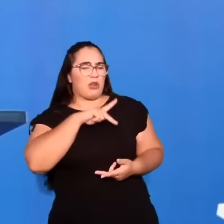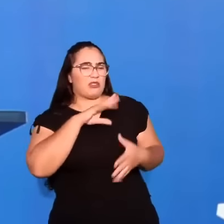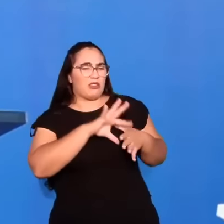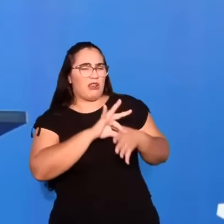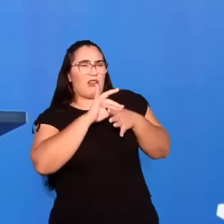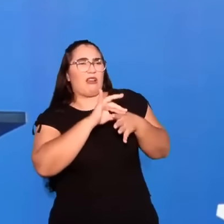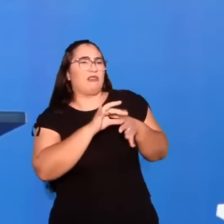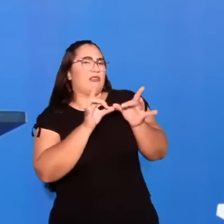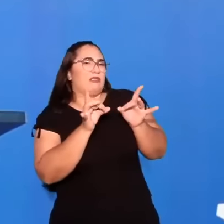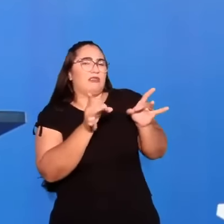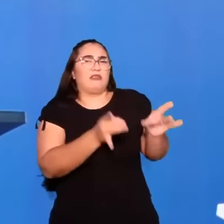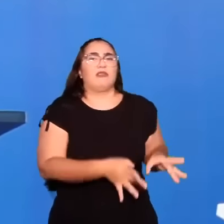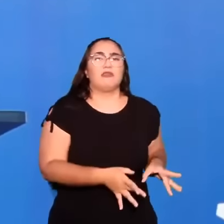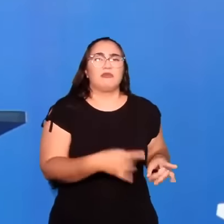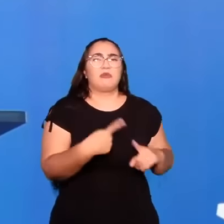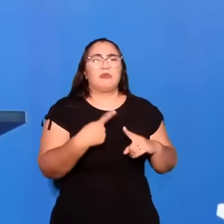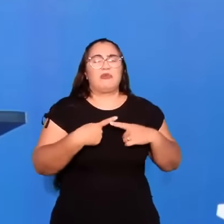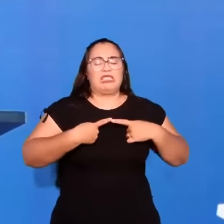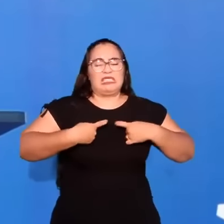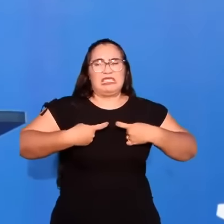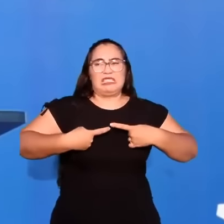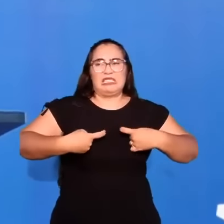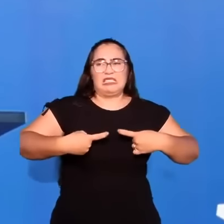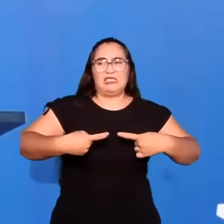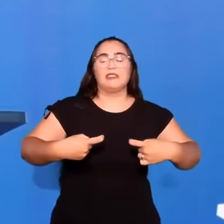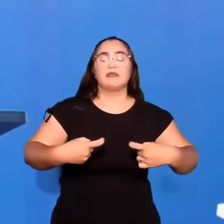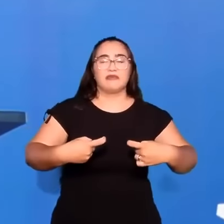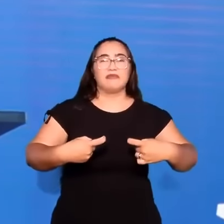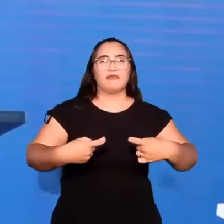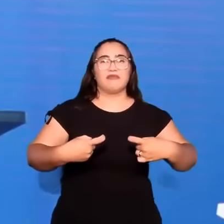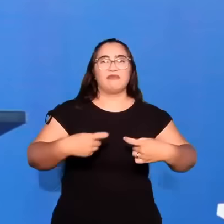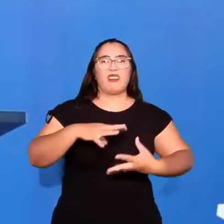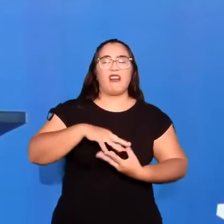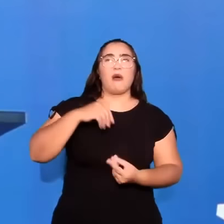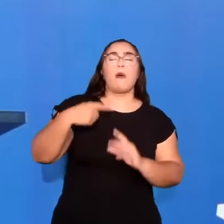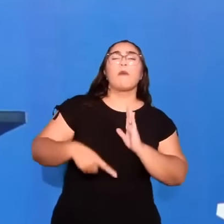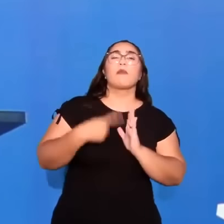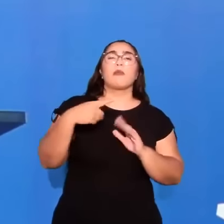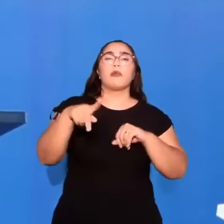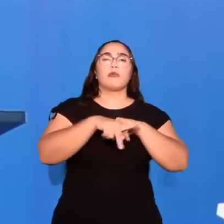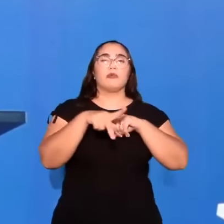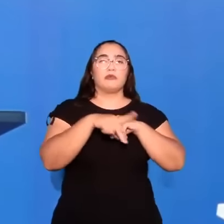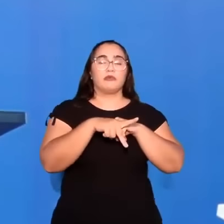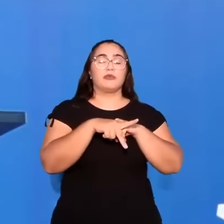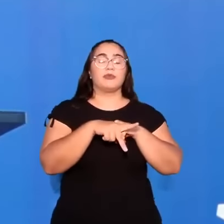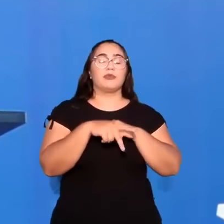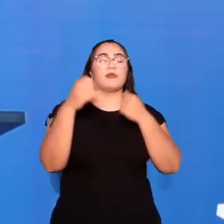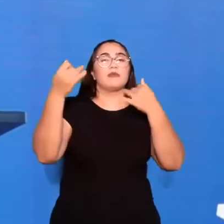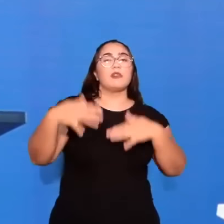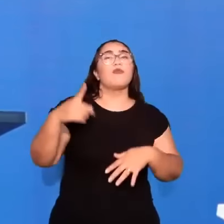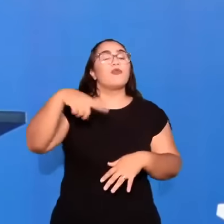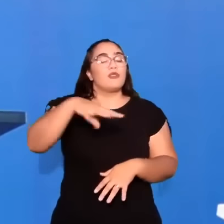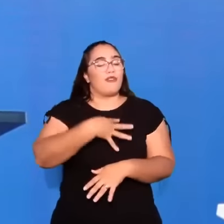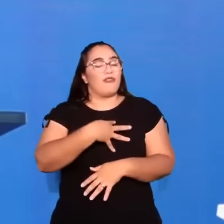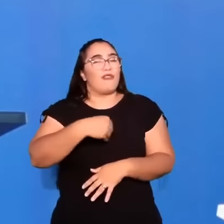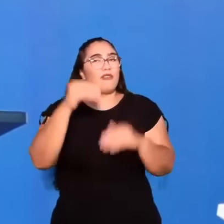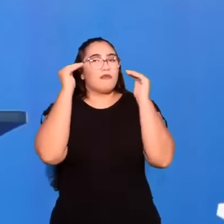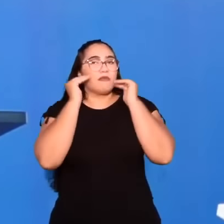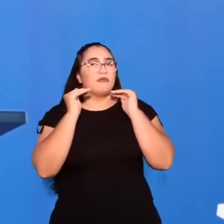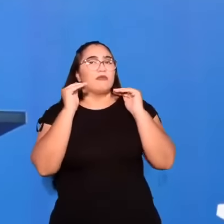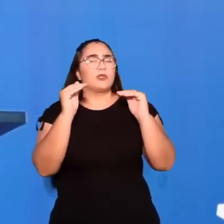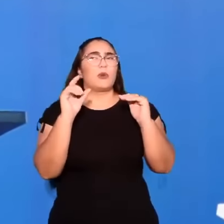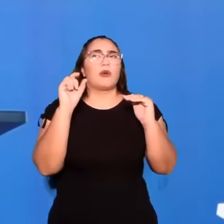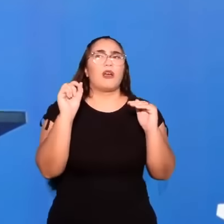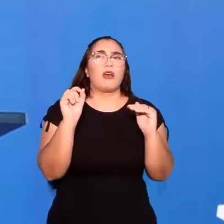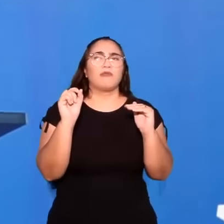carnais. Que fazem guerra contra a alma. 1 Pedro 1.14.16. Como filhos da obediência. Não